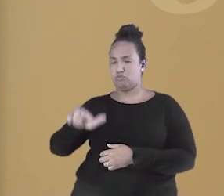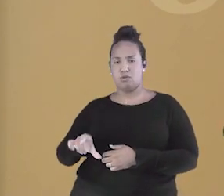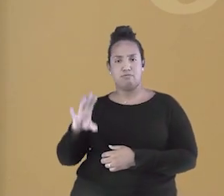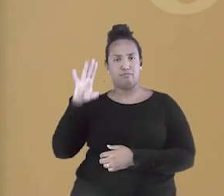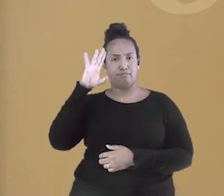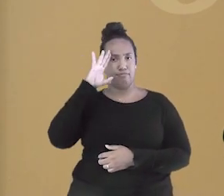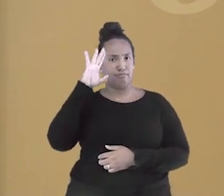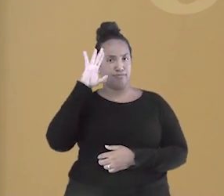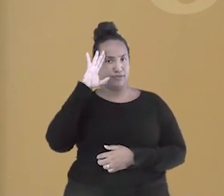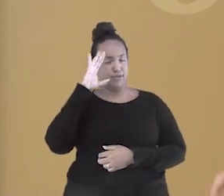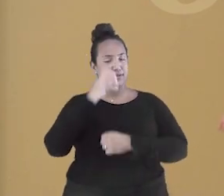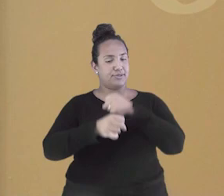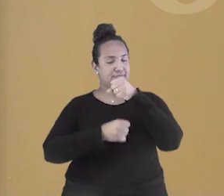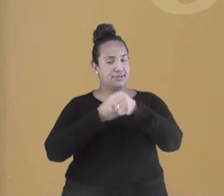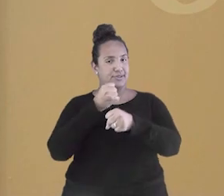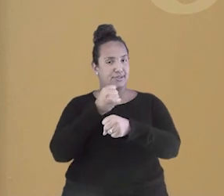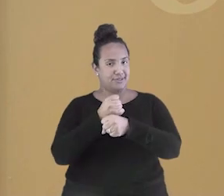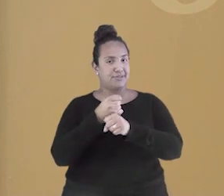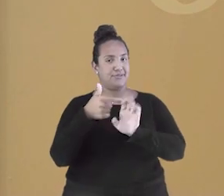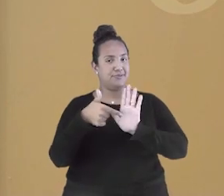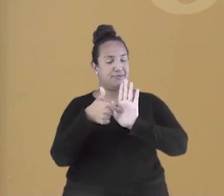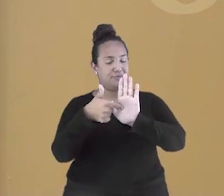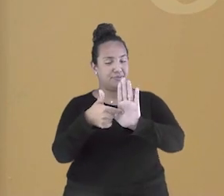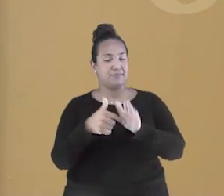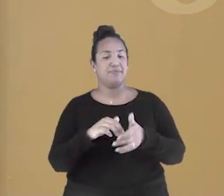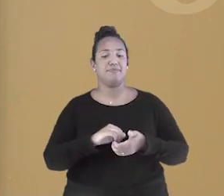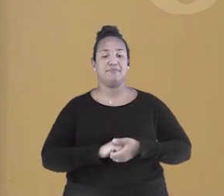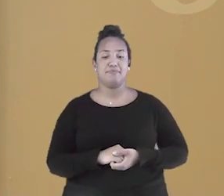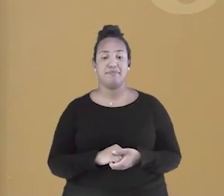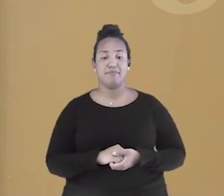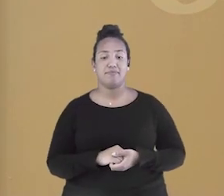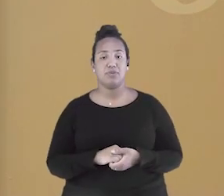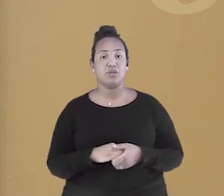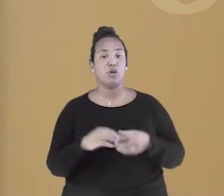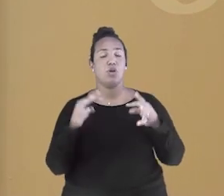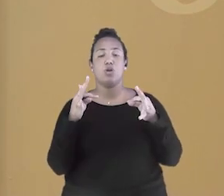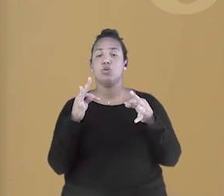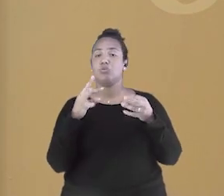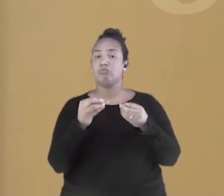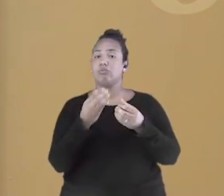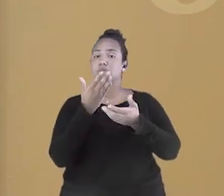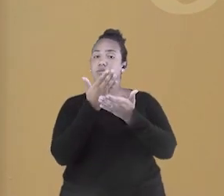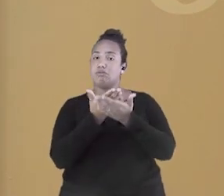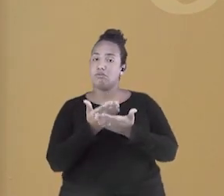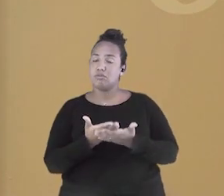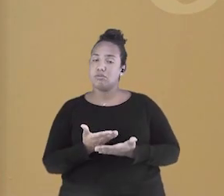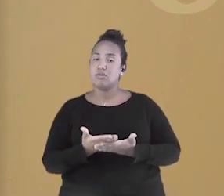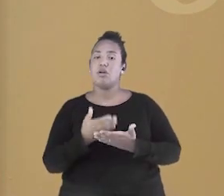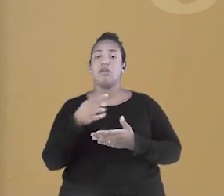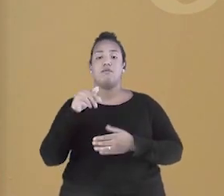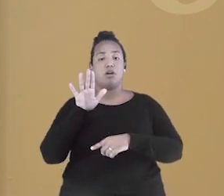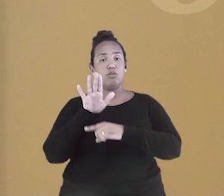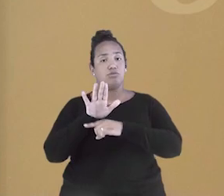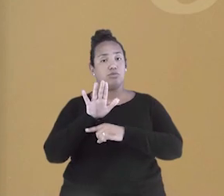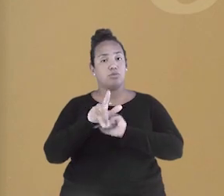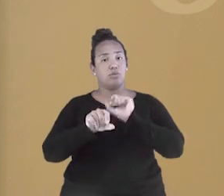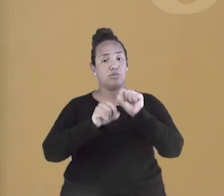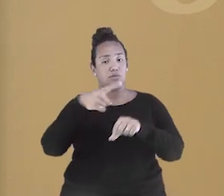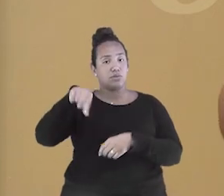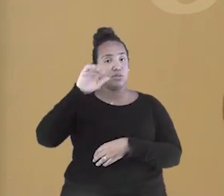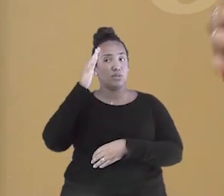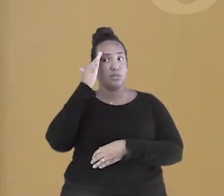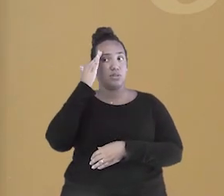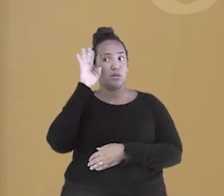próximos anos. Todos esses episódios vão contribuir para a formação do Brasil que a gente conhece hoje. Mas calma,